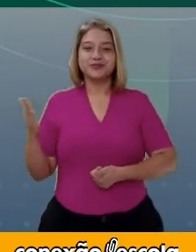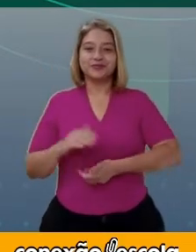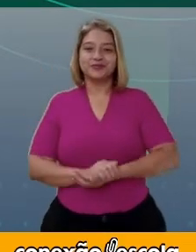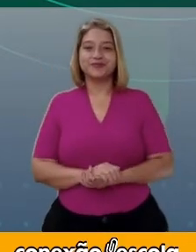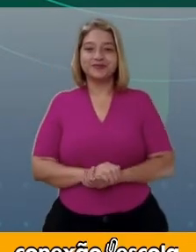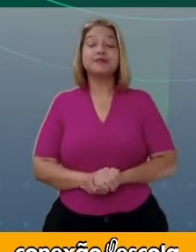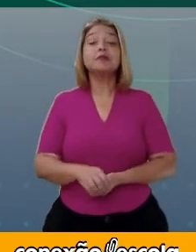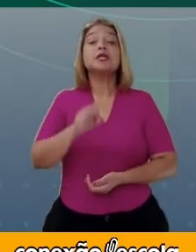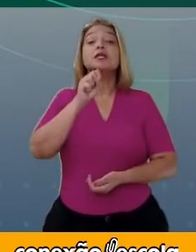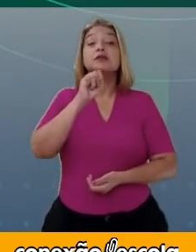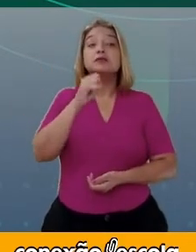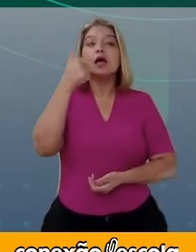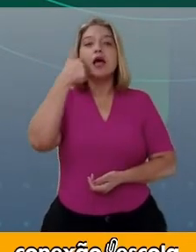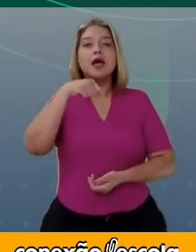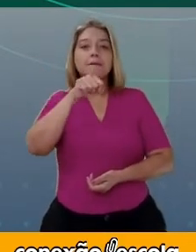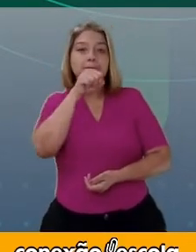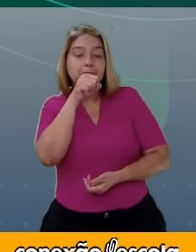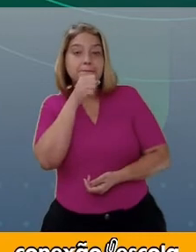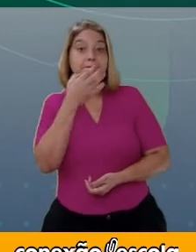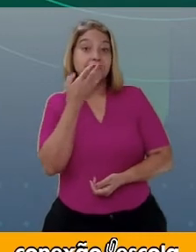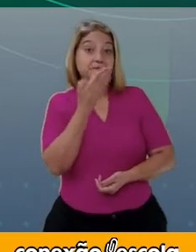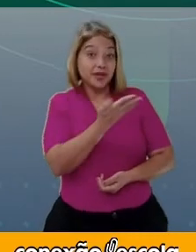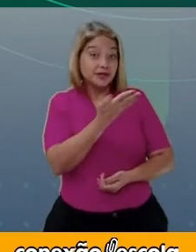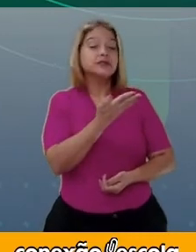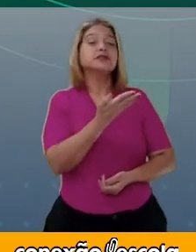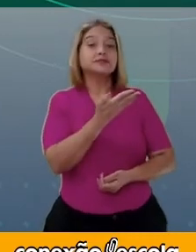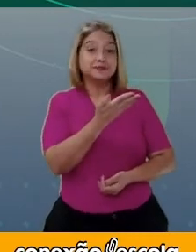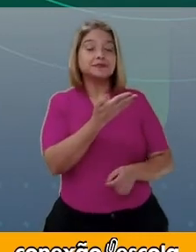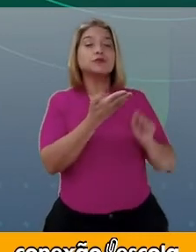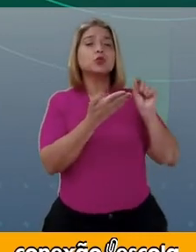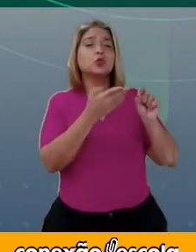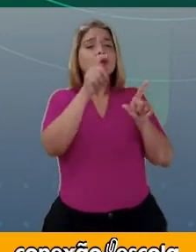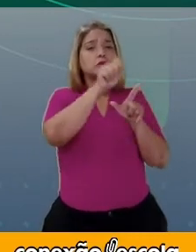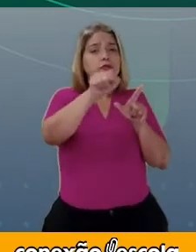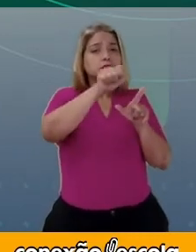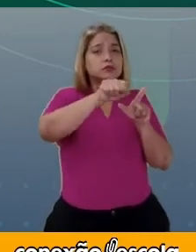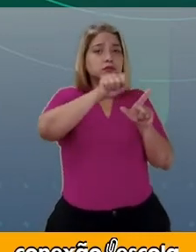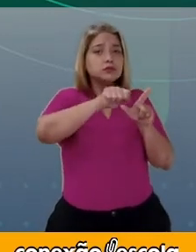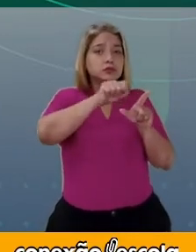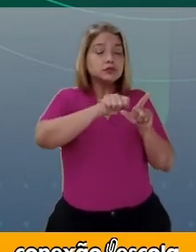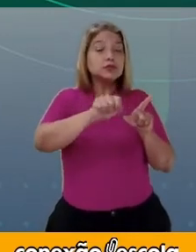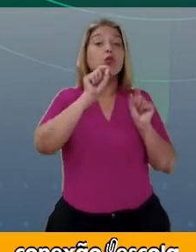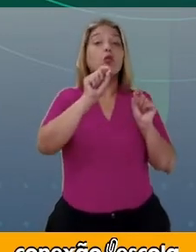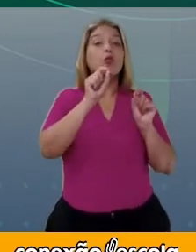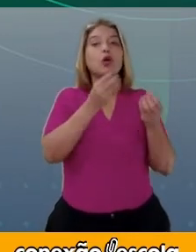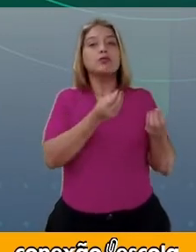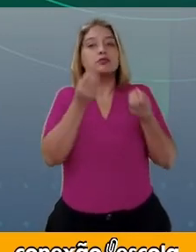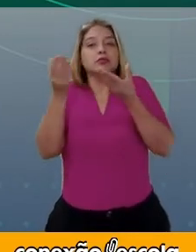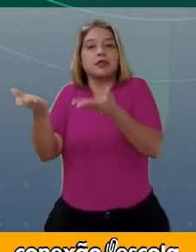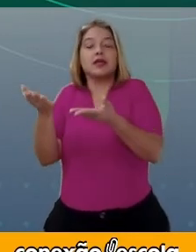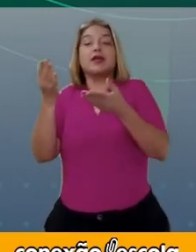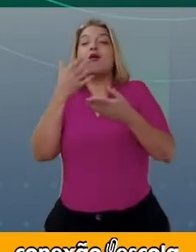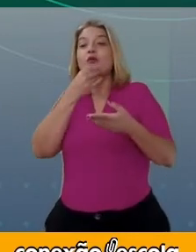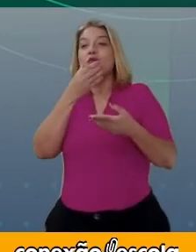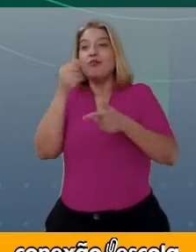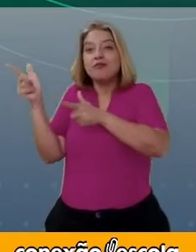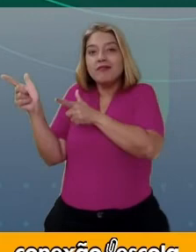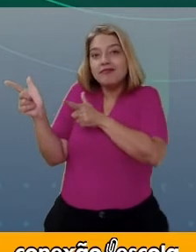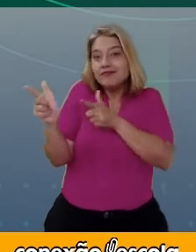E se a mãe da Chapeuzinho escrevesse um bilhete para o caçador?